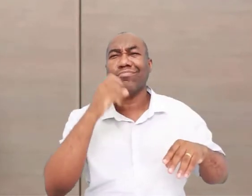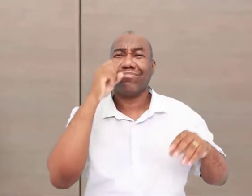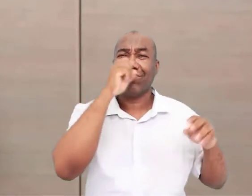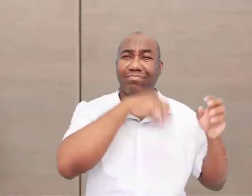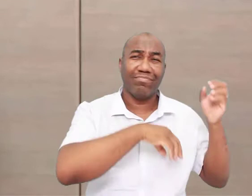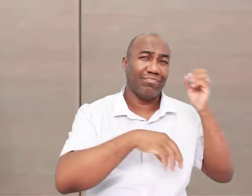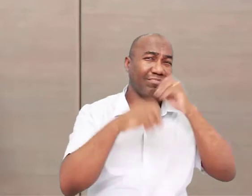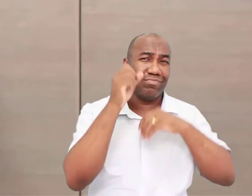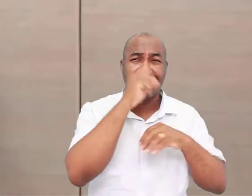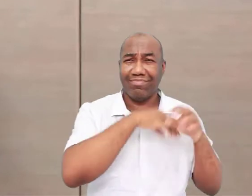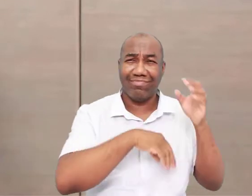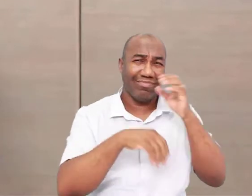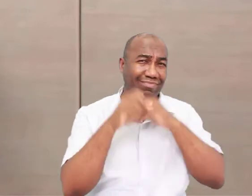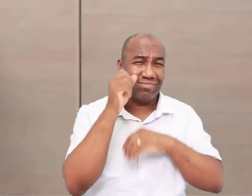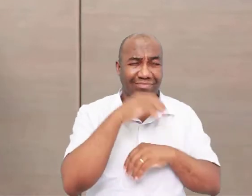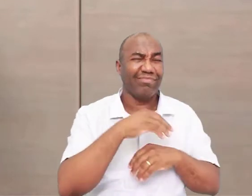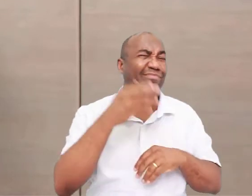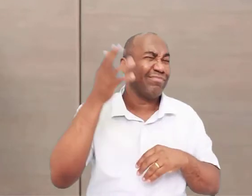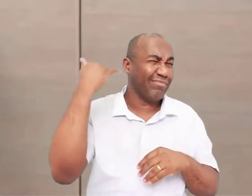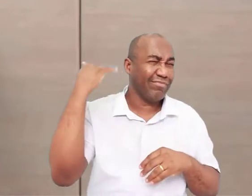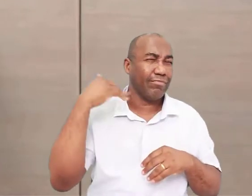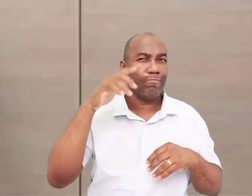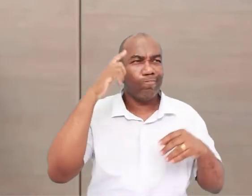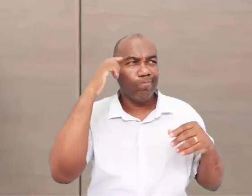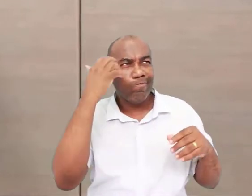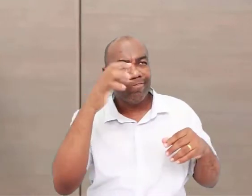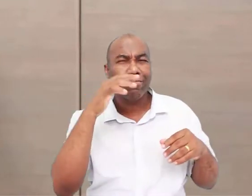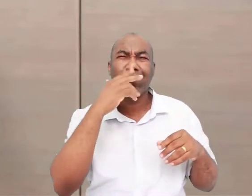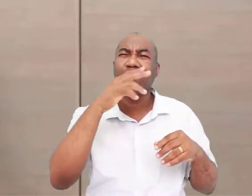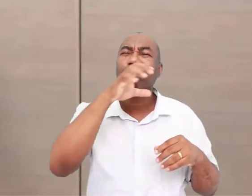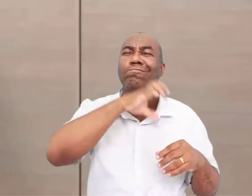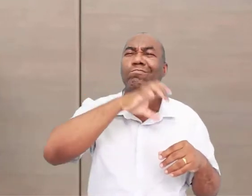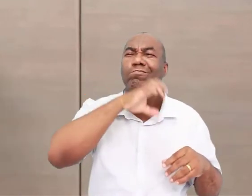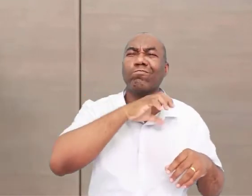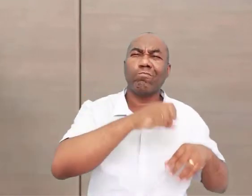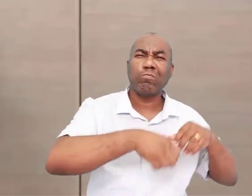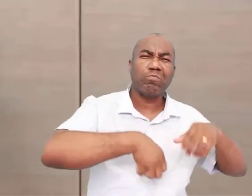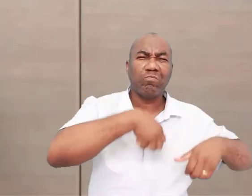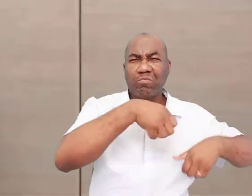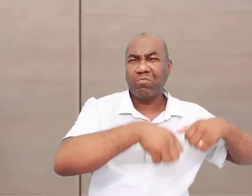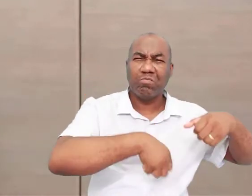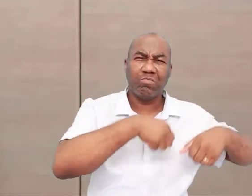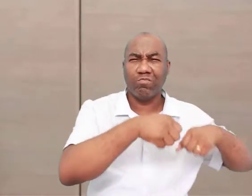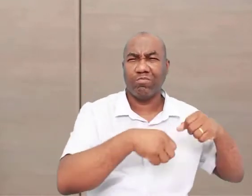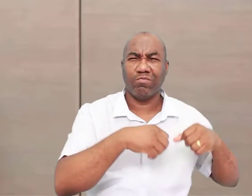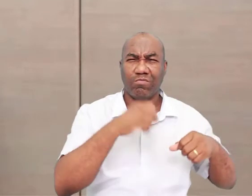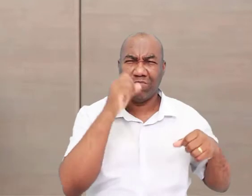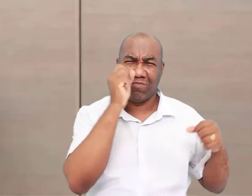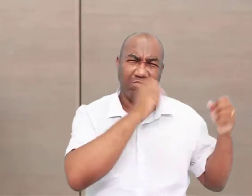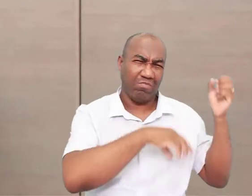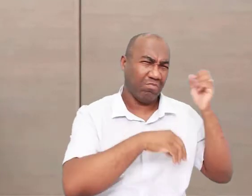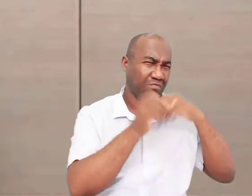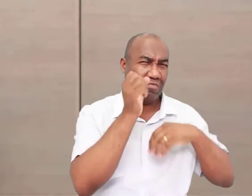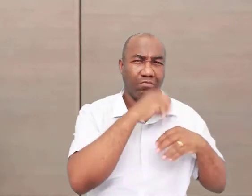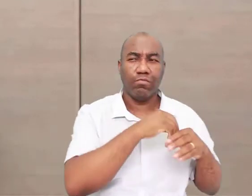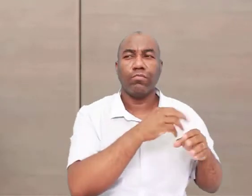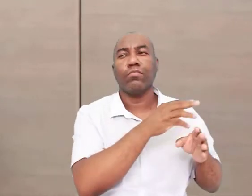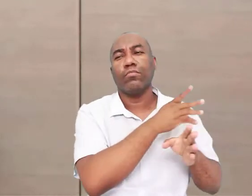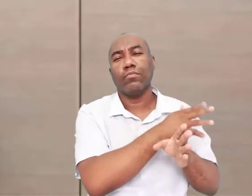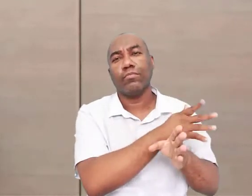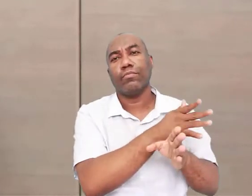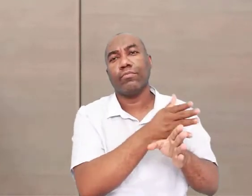instinto do que com o raciocínio, tá? Então, as ações deles eram bastante animalescas. Nessa